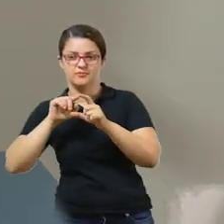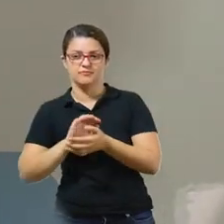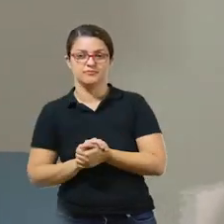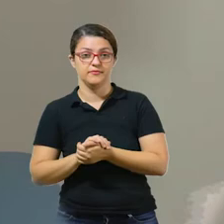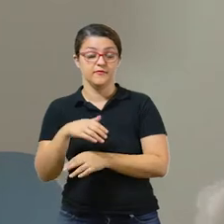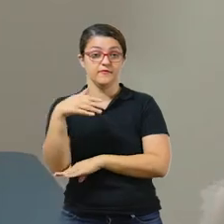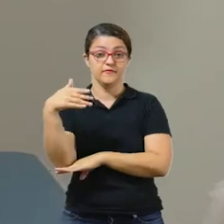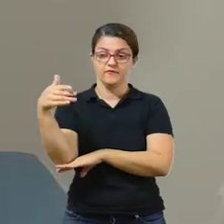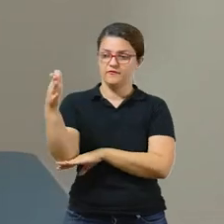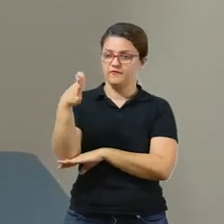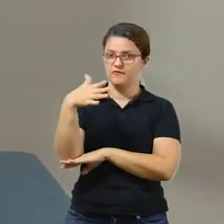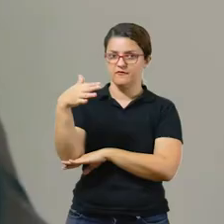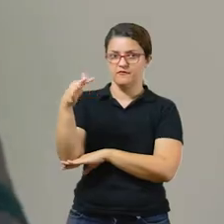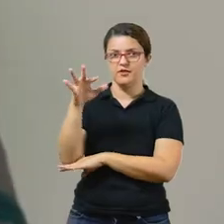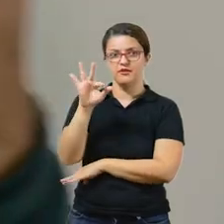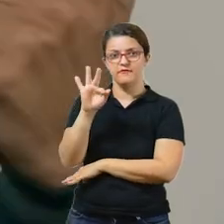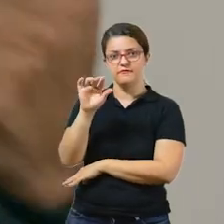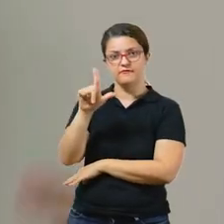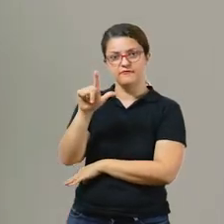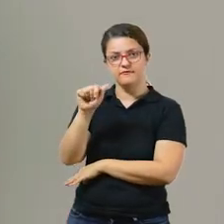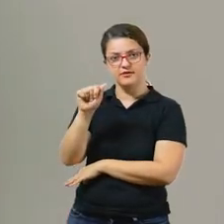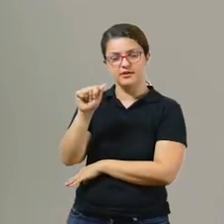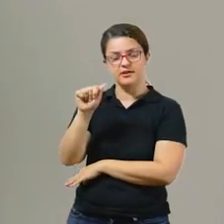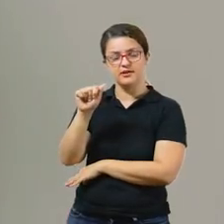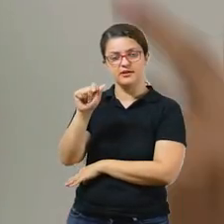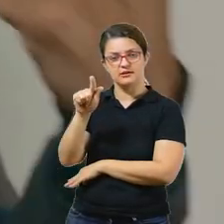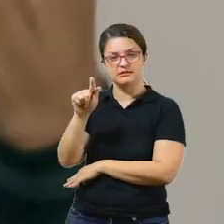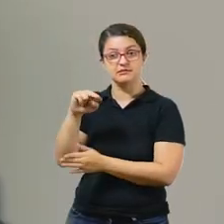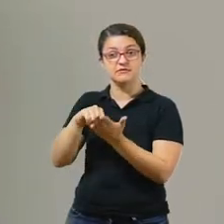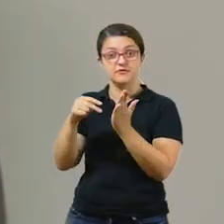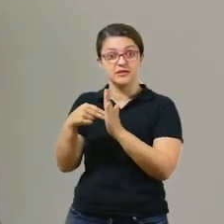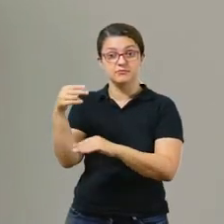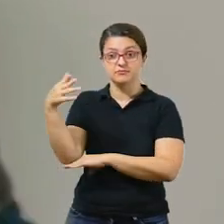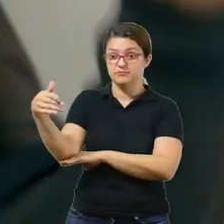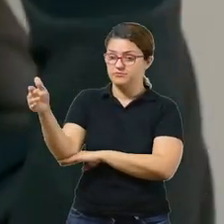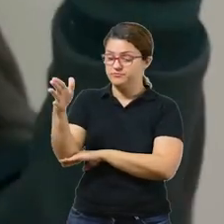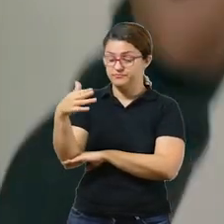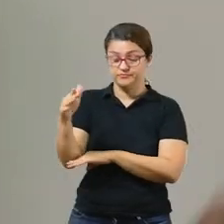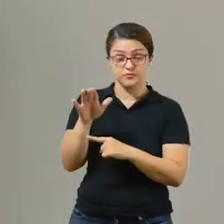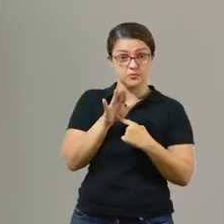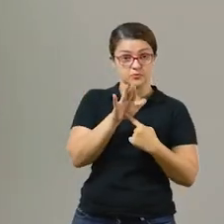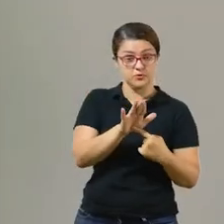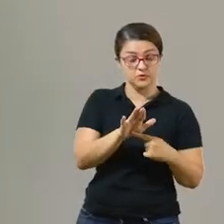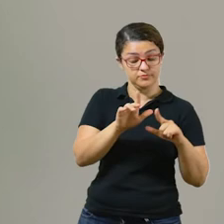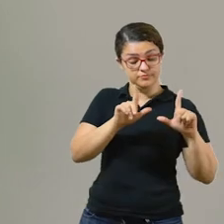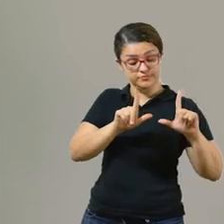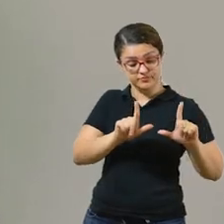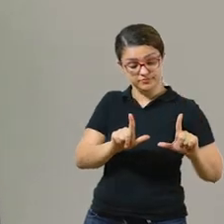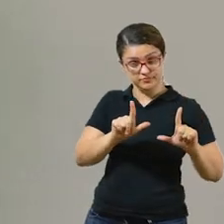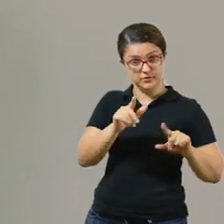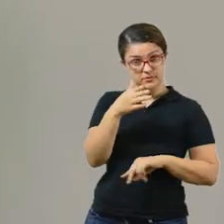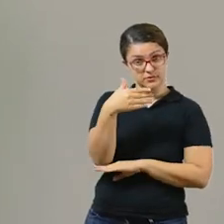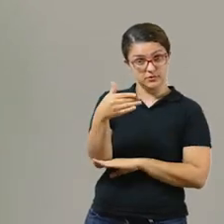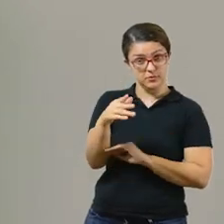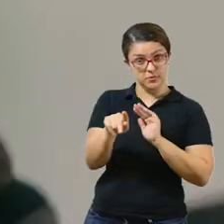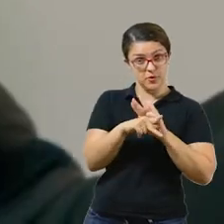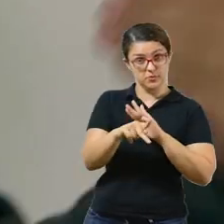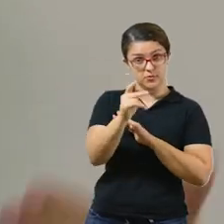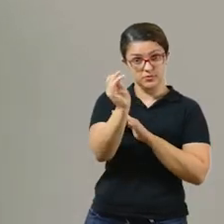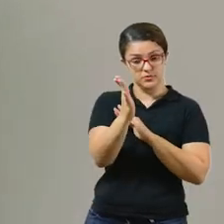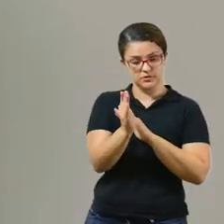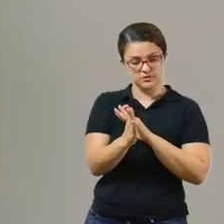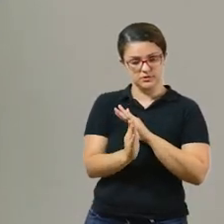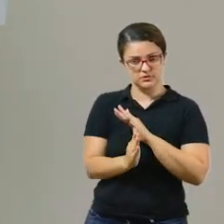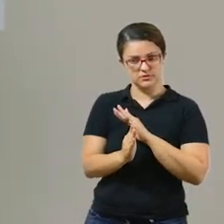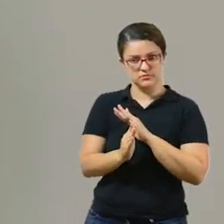Flag, para quem não sabe, significa bandeira. Aqui eu apresento para vocês duas bandeiras. A primeira flag, a